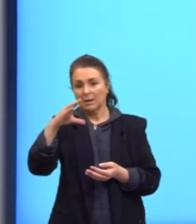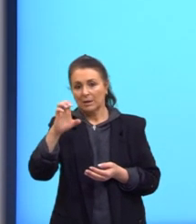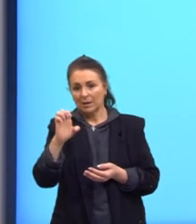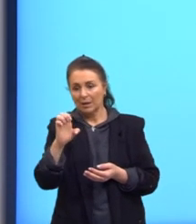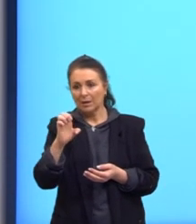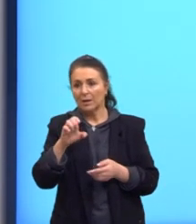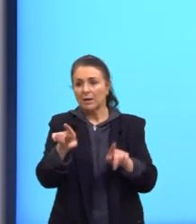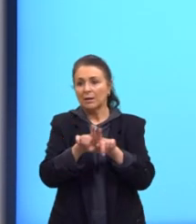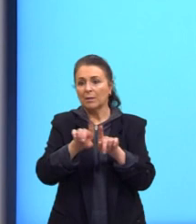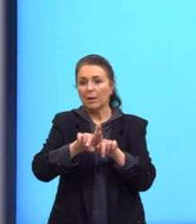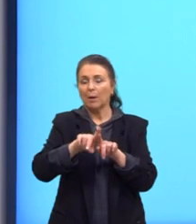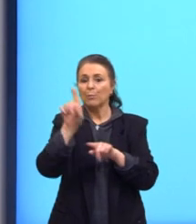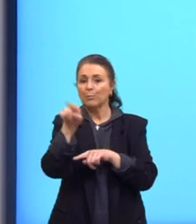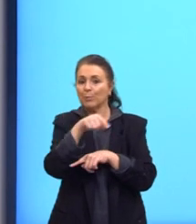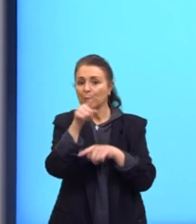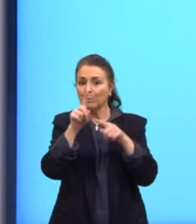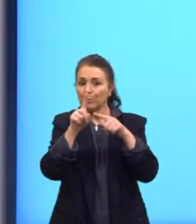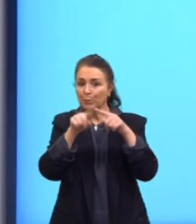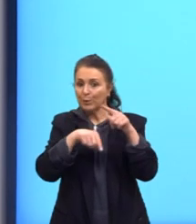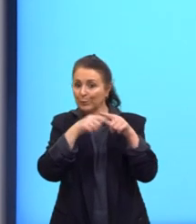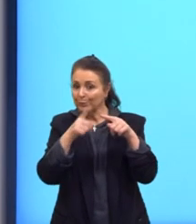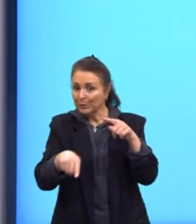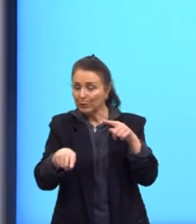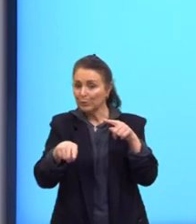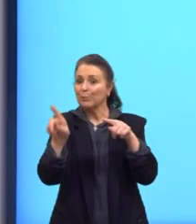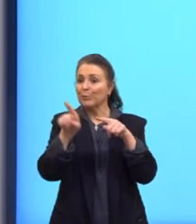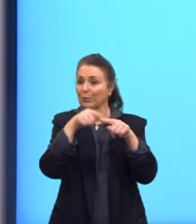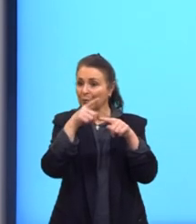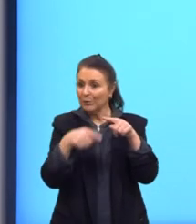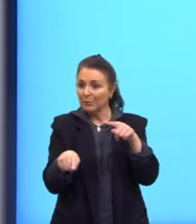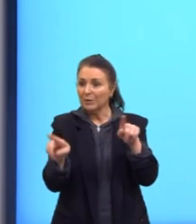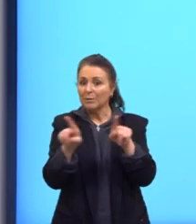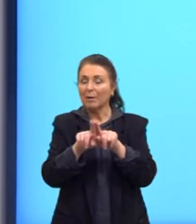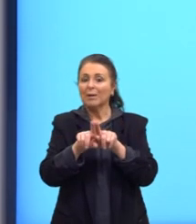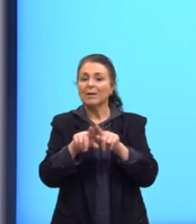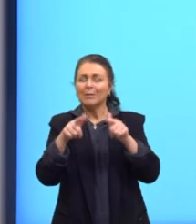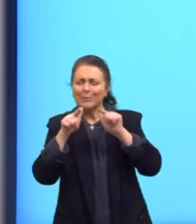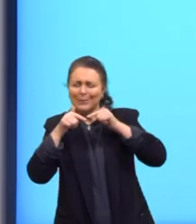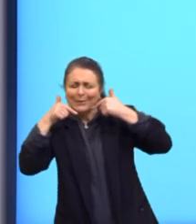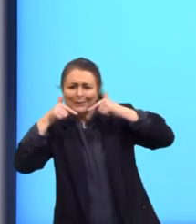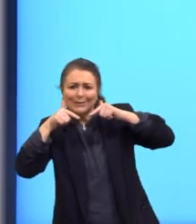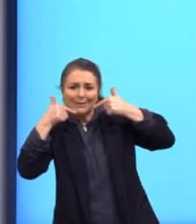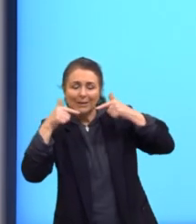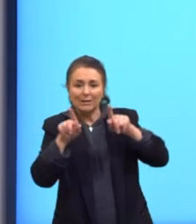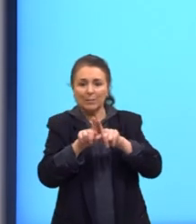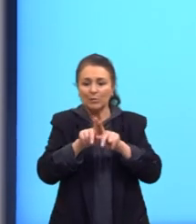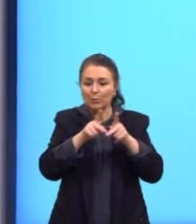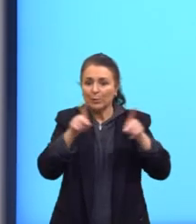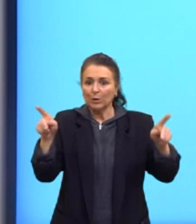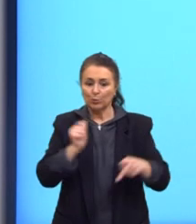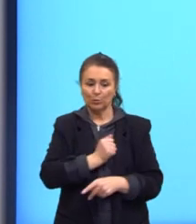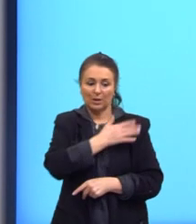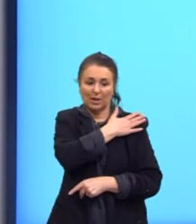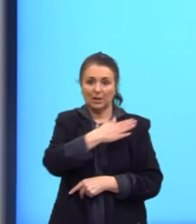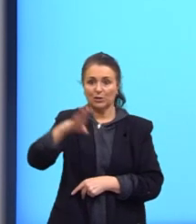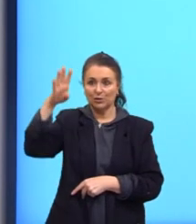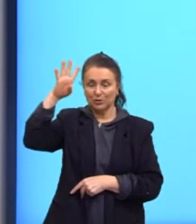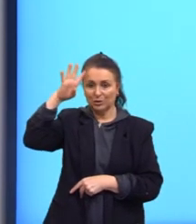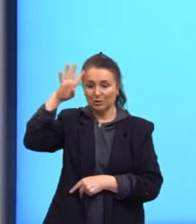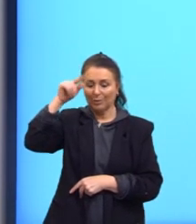É proibido, proibir e Alegria, Alegria do Caetano Veloso, que são músicas da época da ditadura no Brasil.